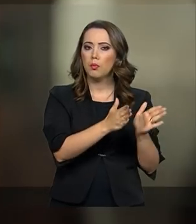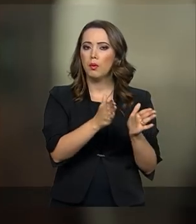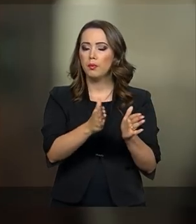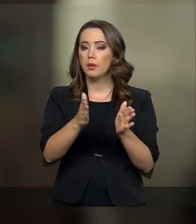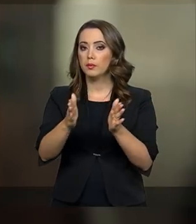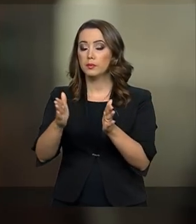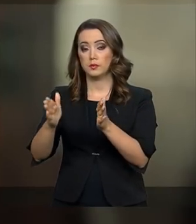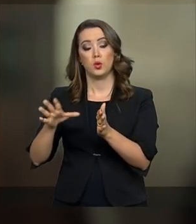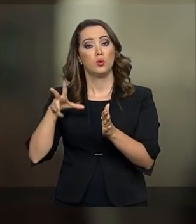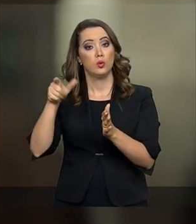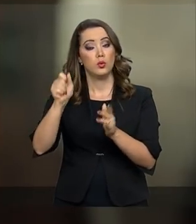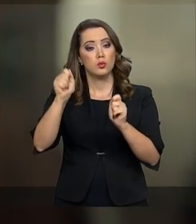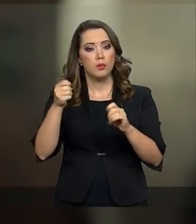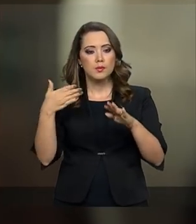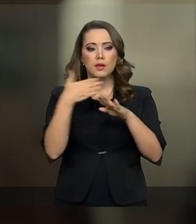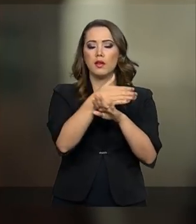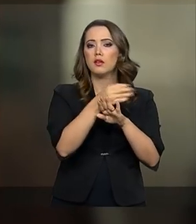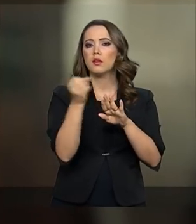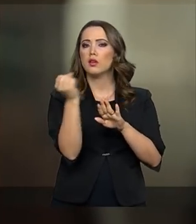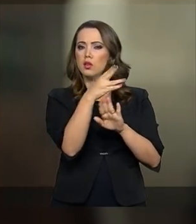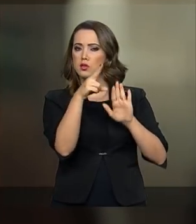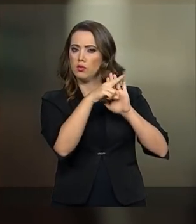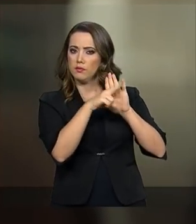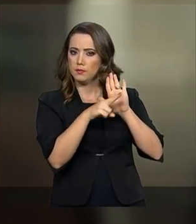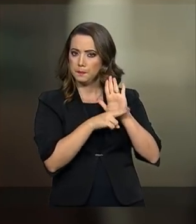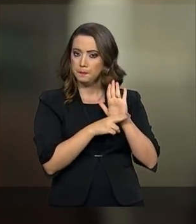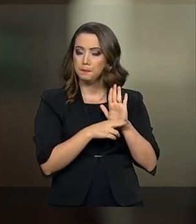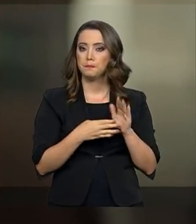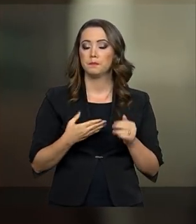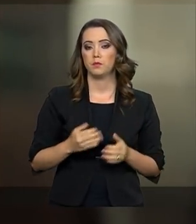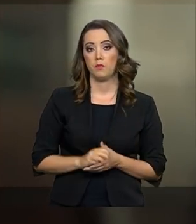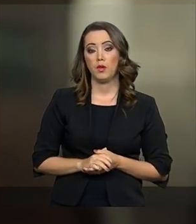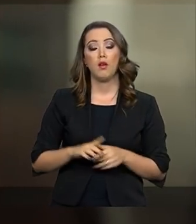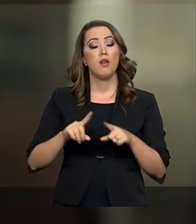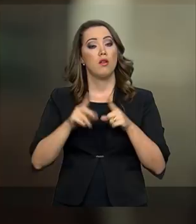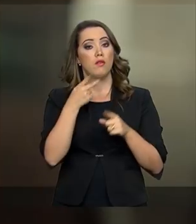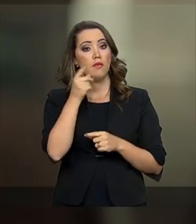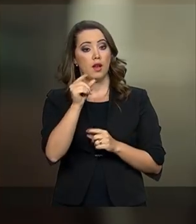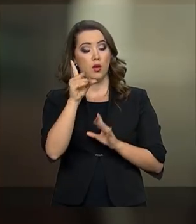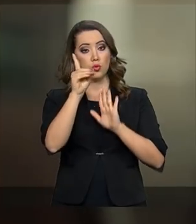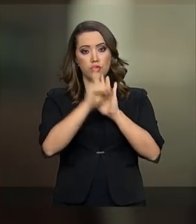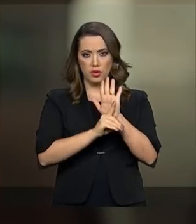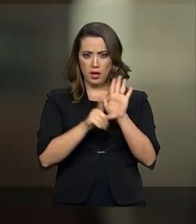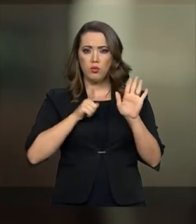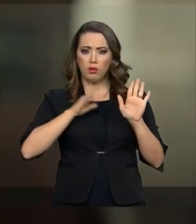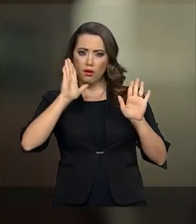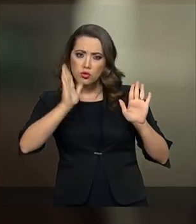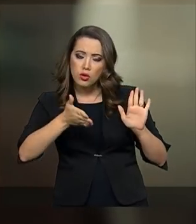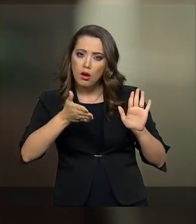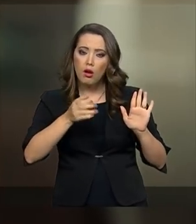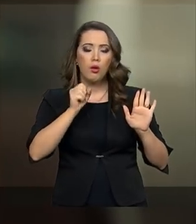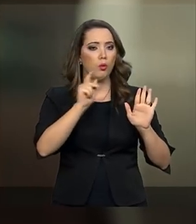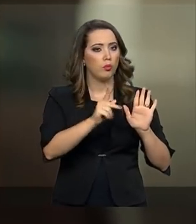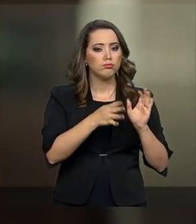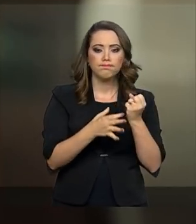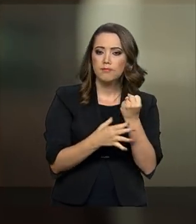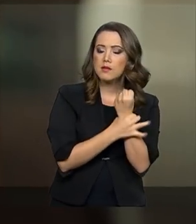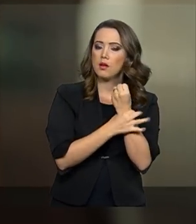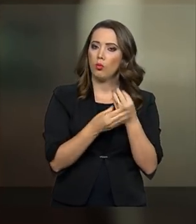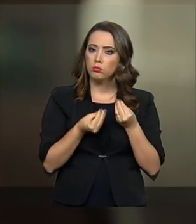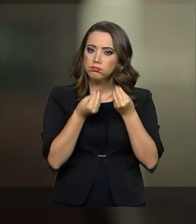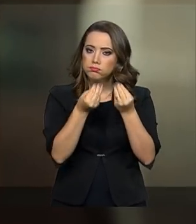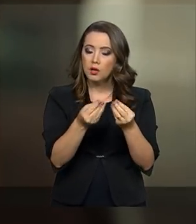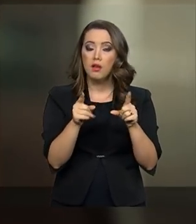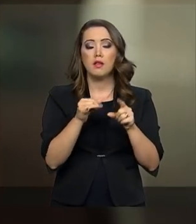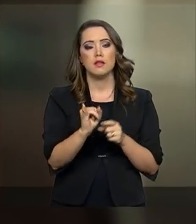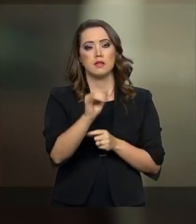possam se adaptar ao novo modelo. No tocante aos direitos adquiridos, todos estão garantidos,